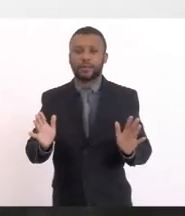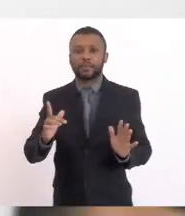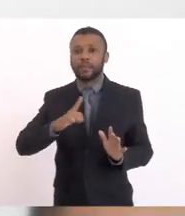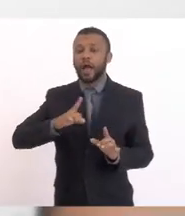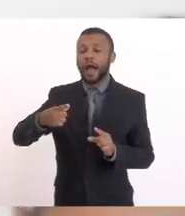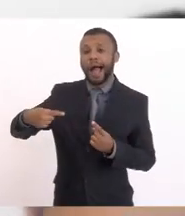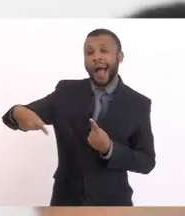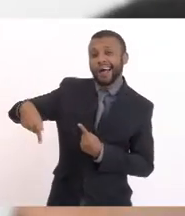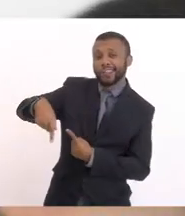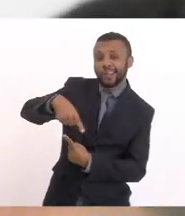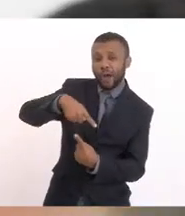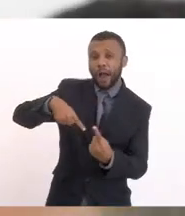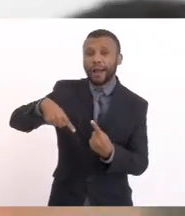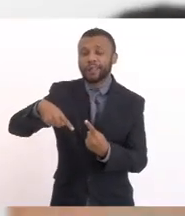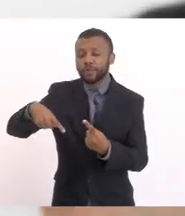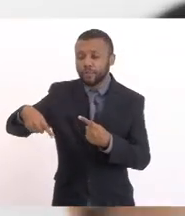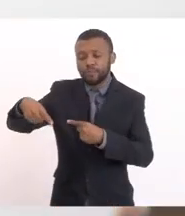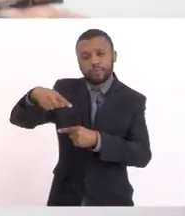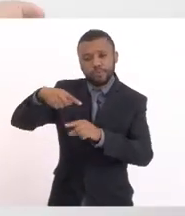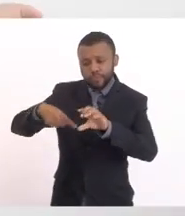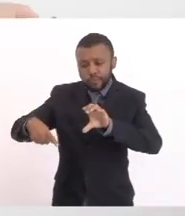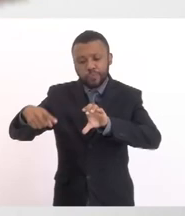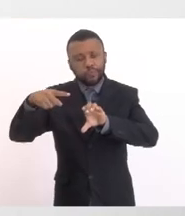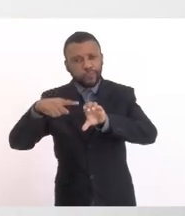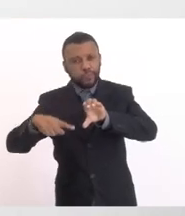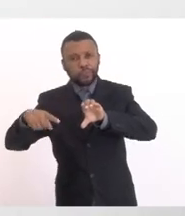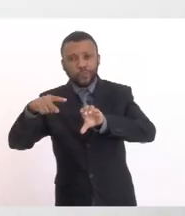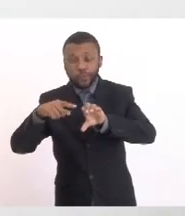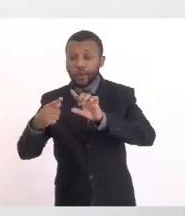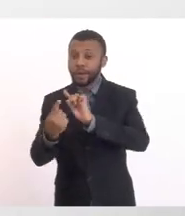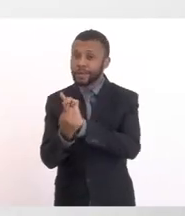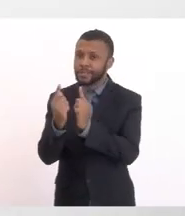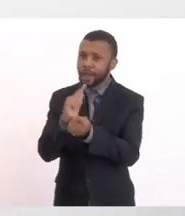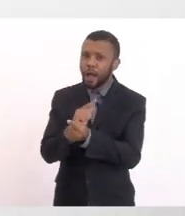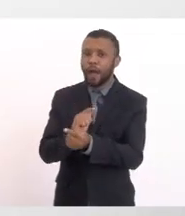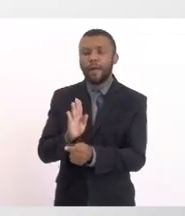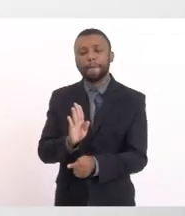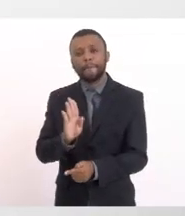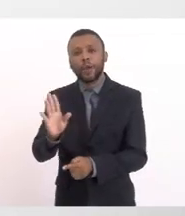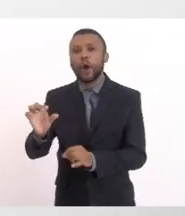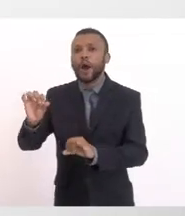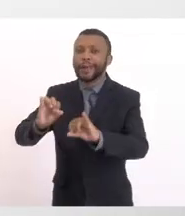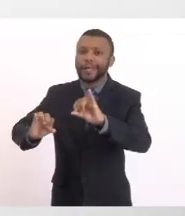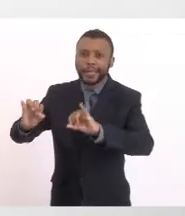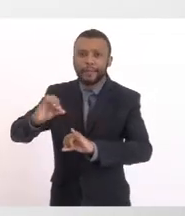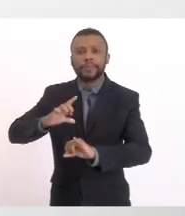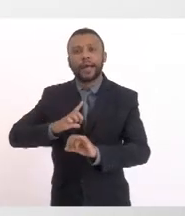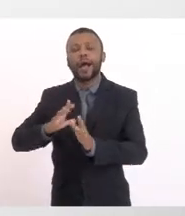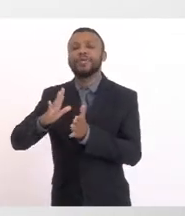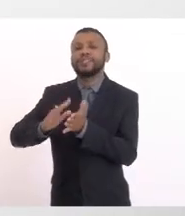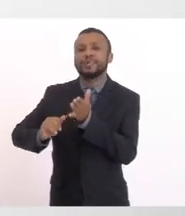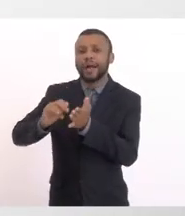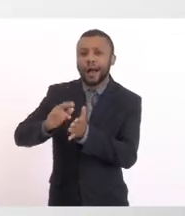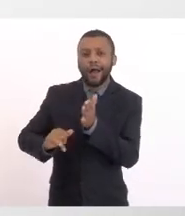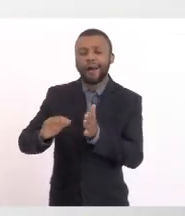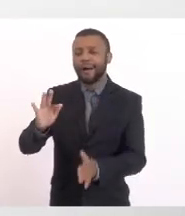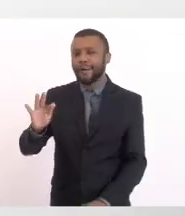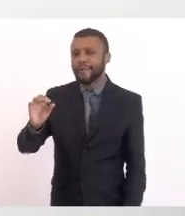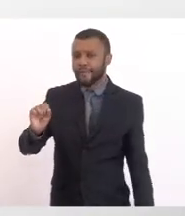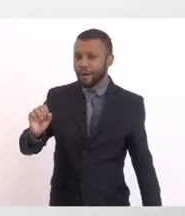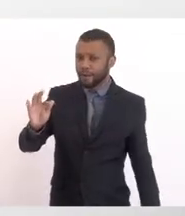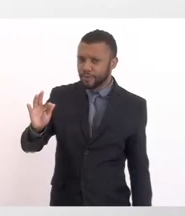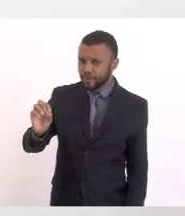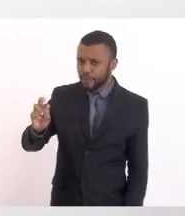ciclos biogeoquímicos Que garante Por exemplo A retirada de Excesso de fósforo E nitrogênio Do sistema